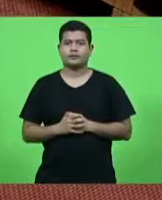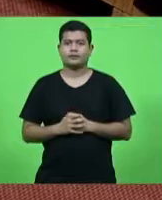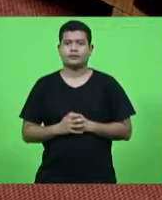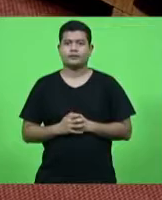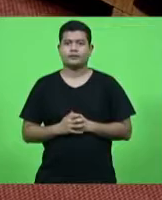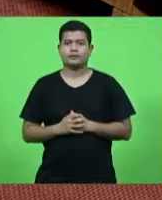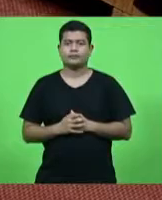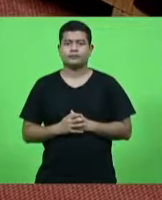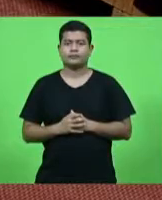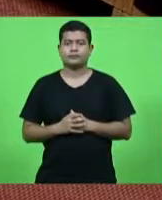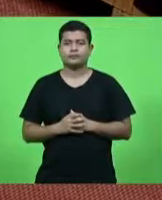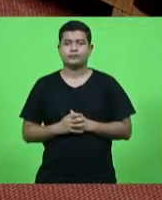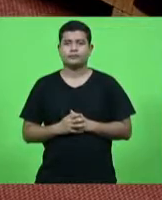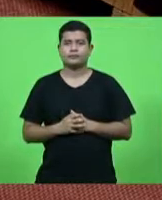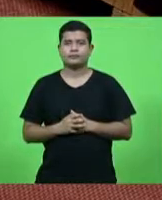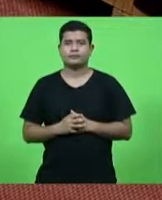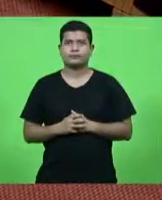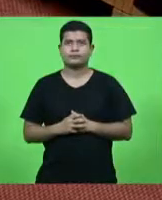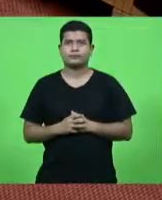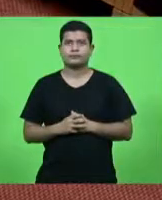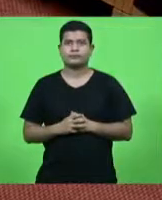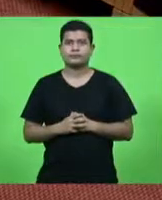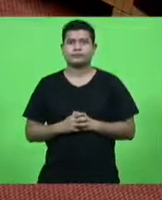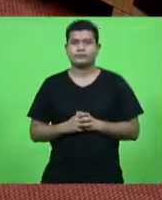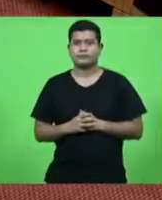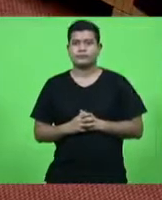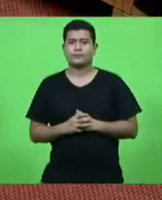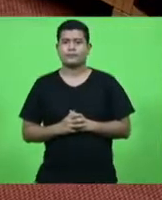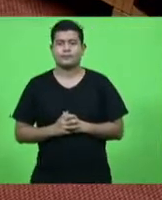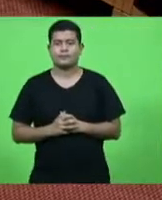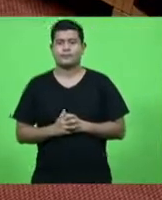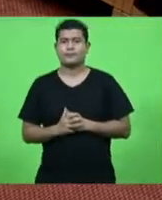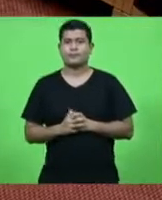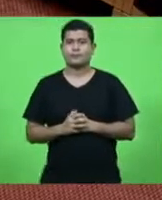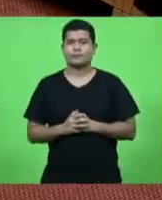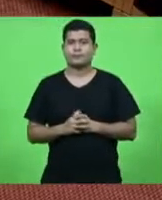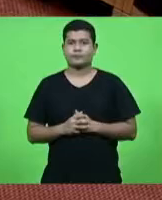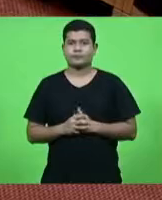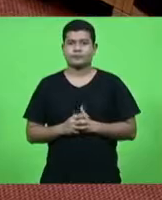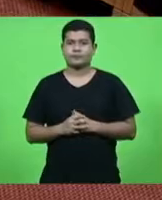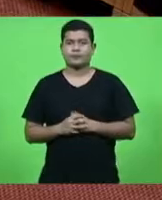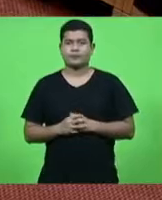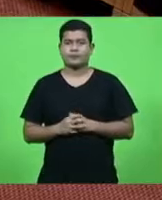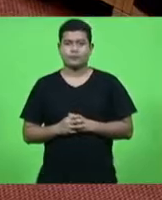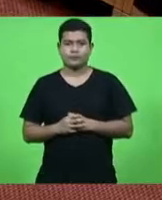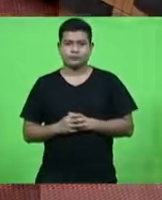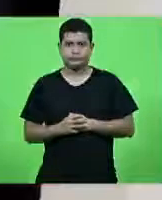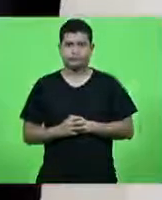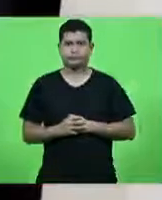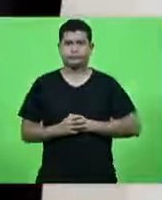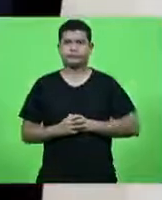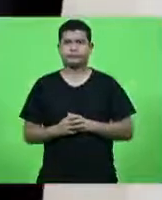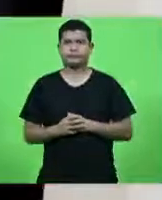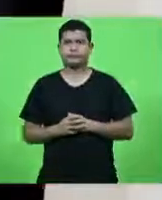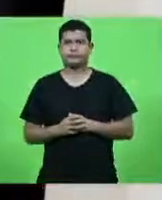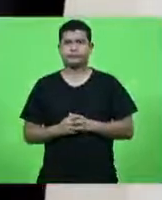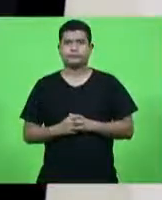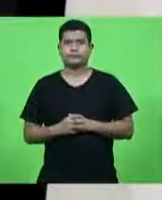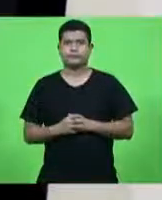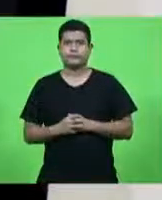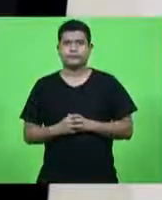Eu tenho em minhas mãos o manifesto de centenas de juristas